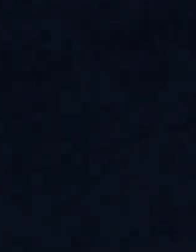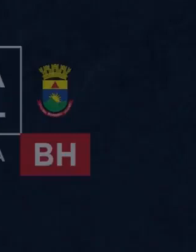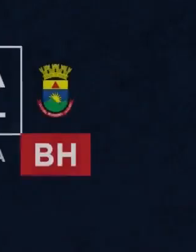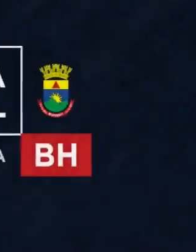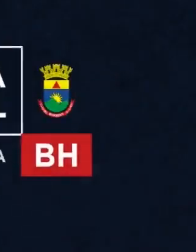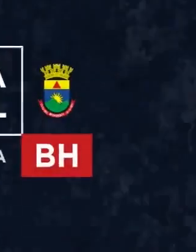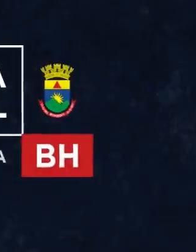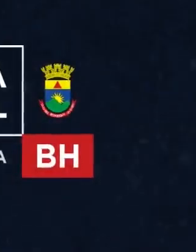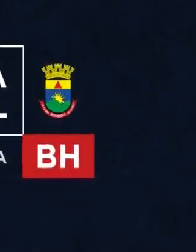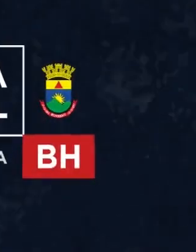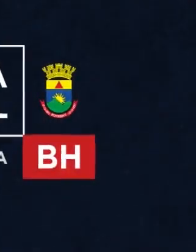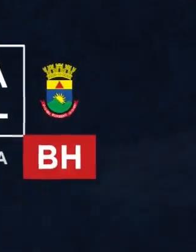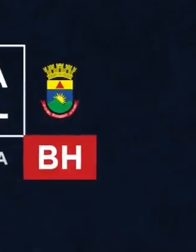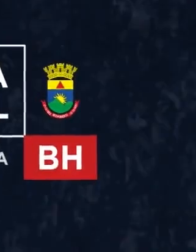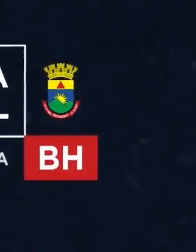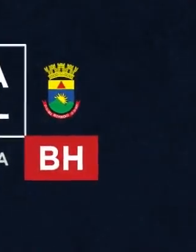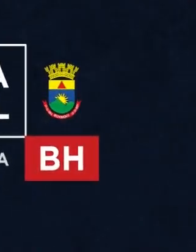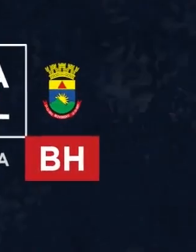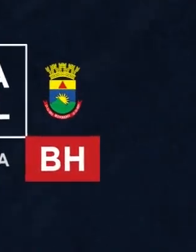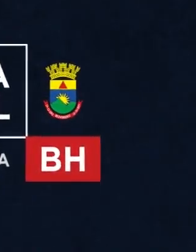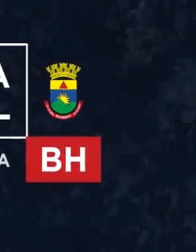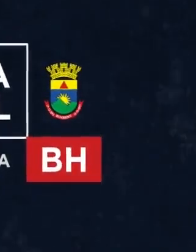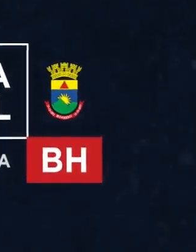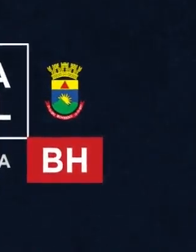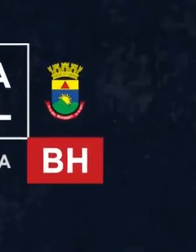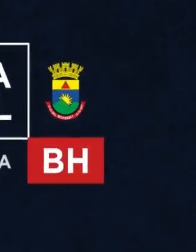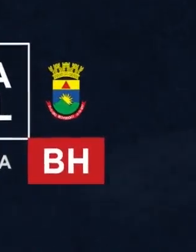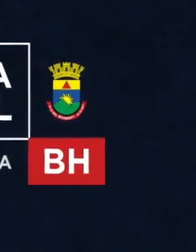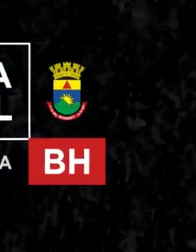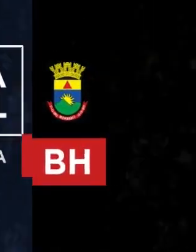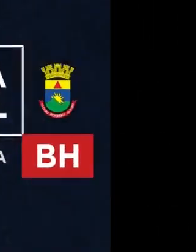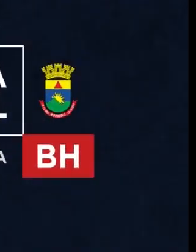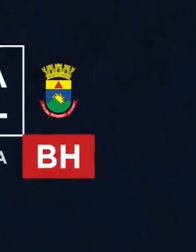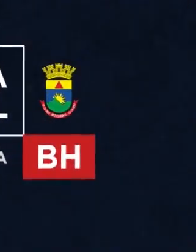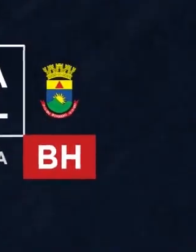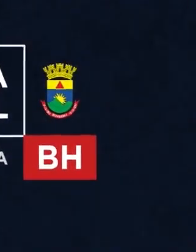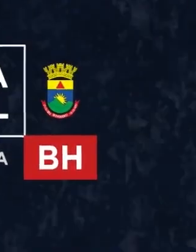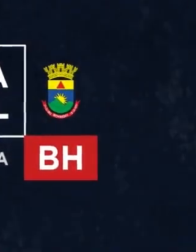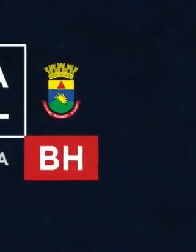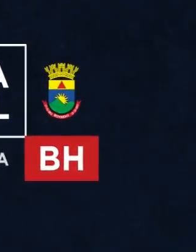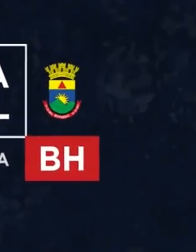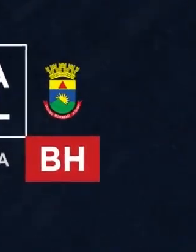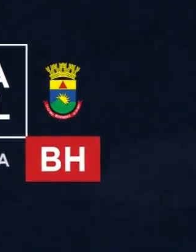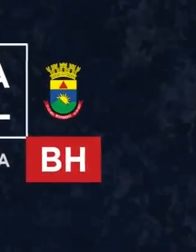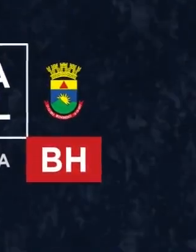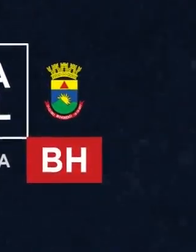Boa tarde a